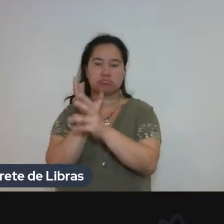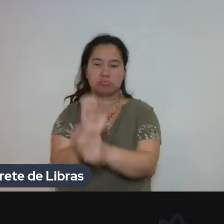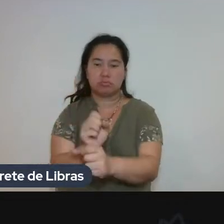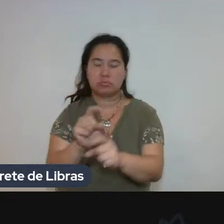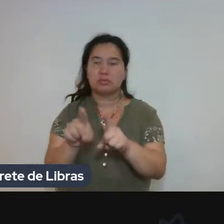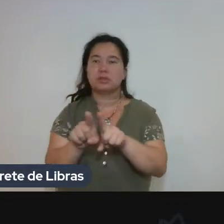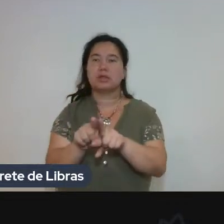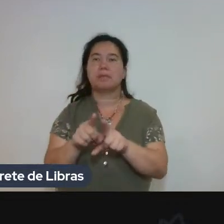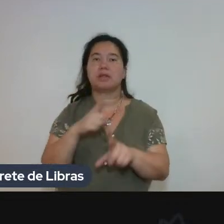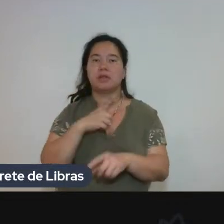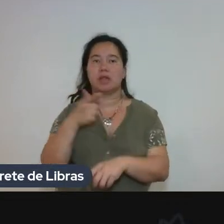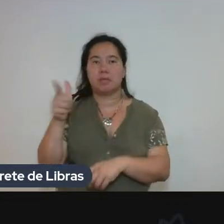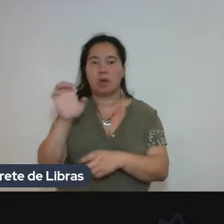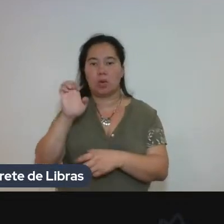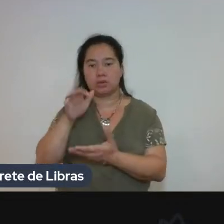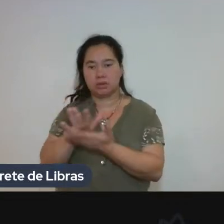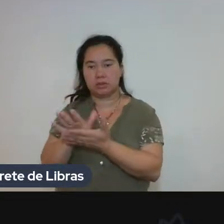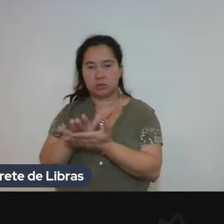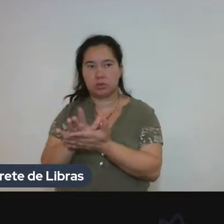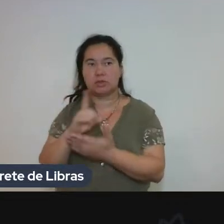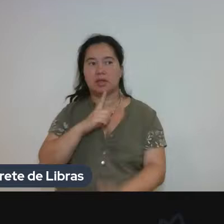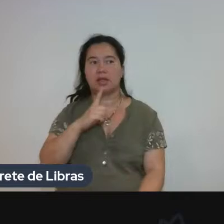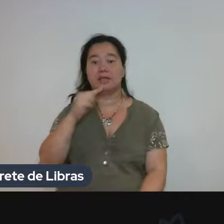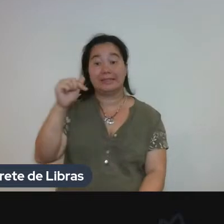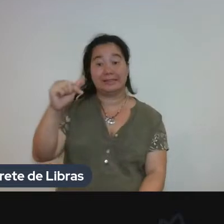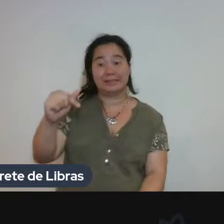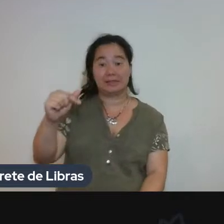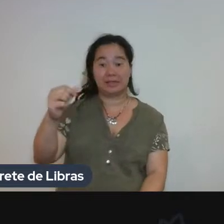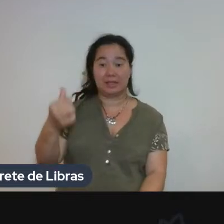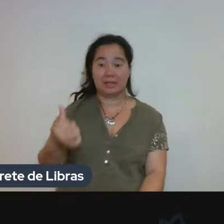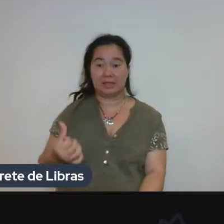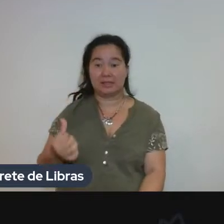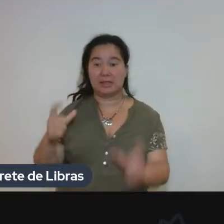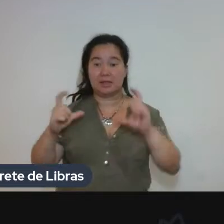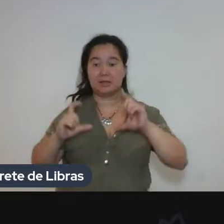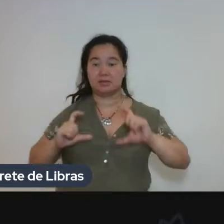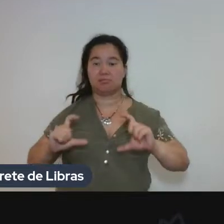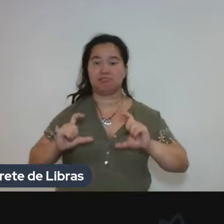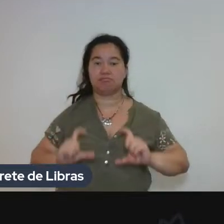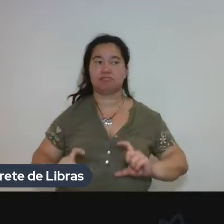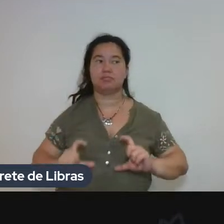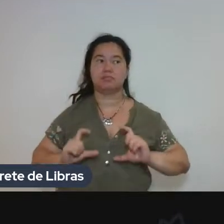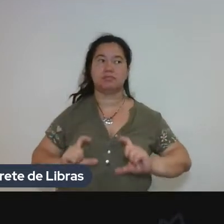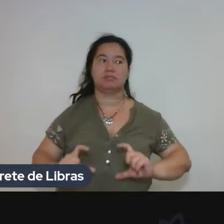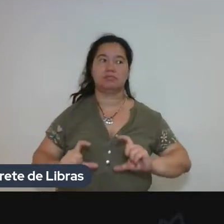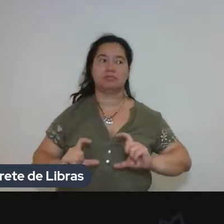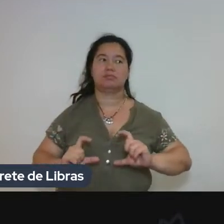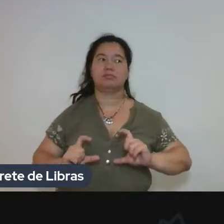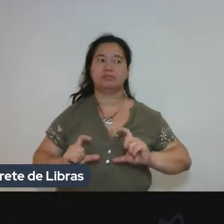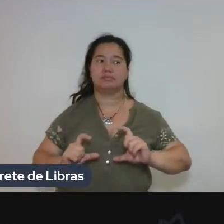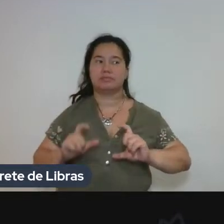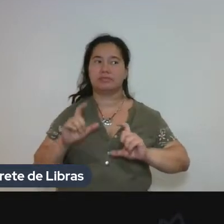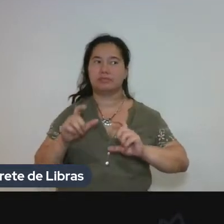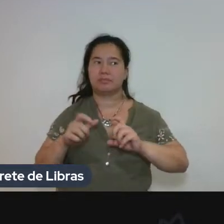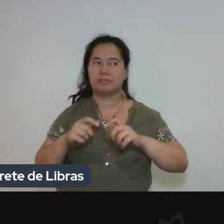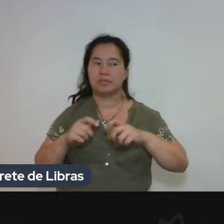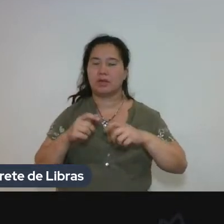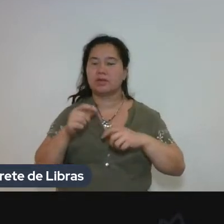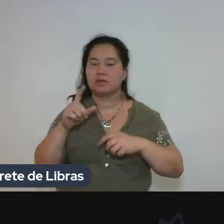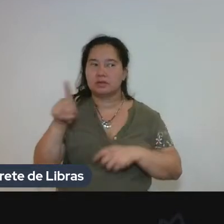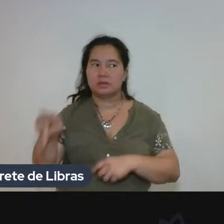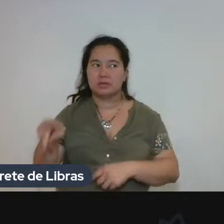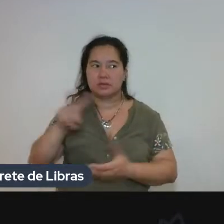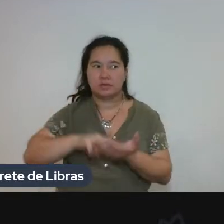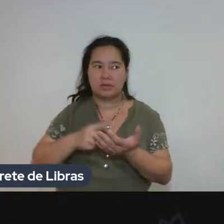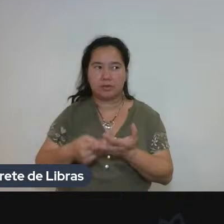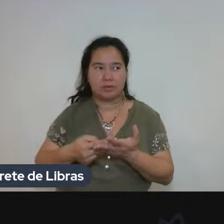76 notas do Paulo. E aí, são notas bem específicas, onde ele se debruça sobre algumas